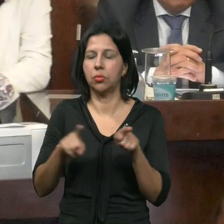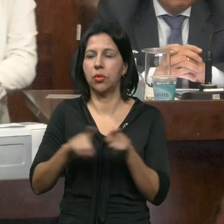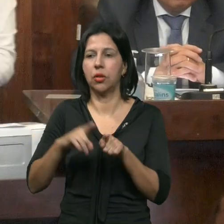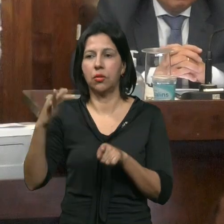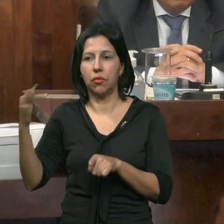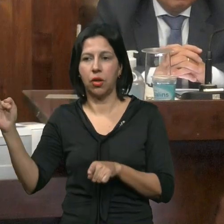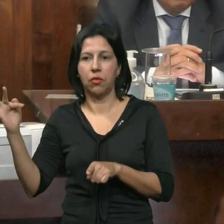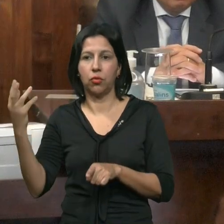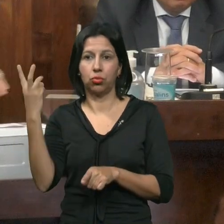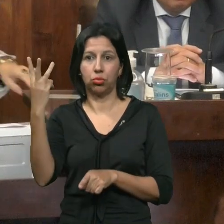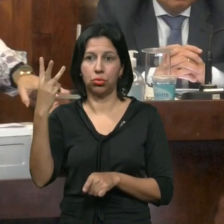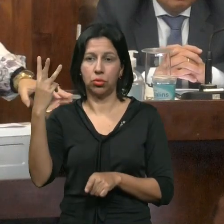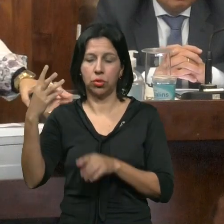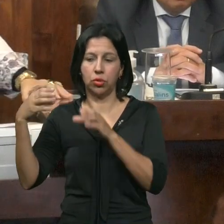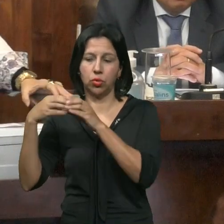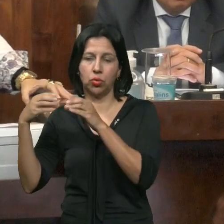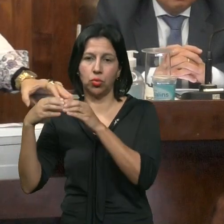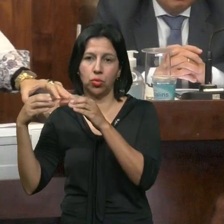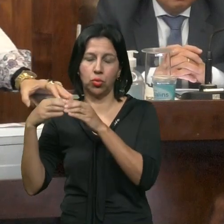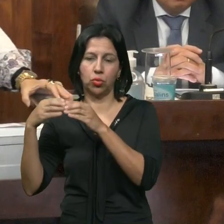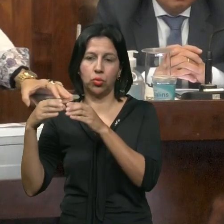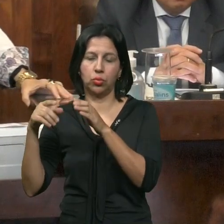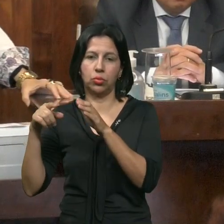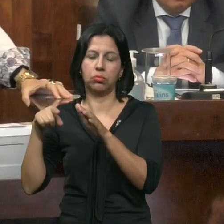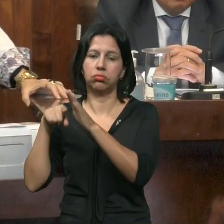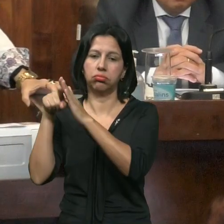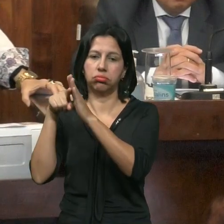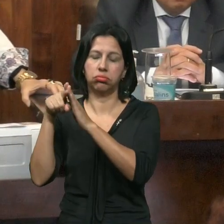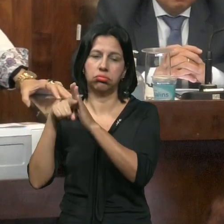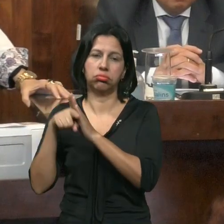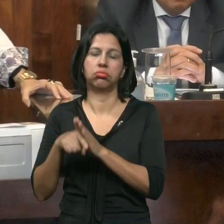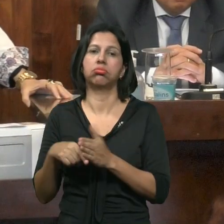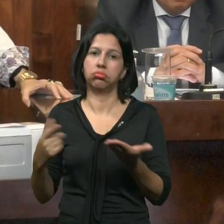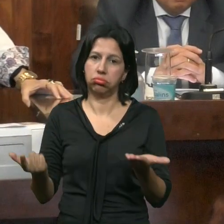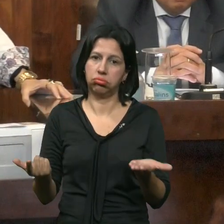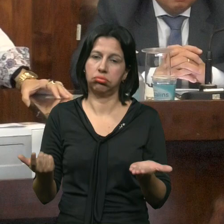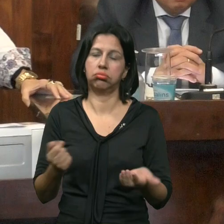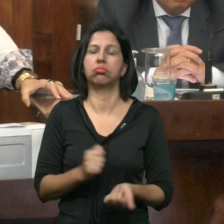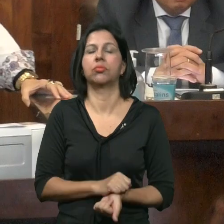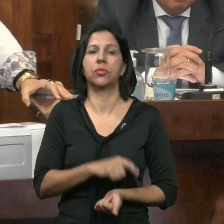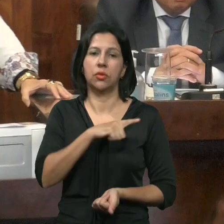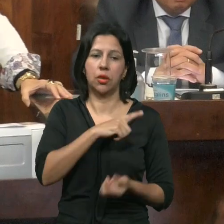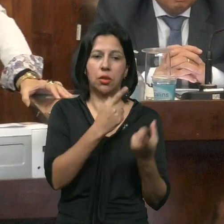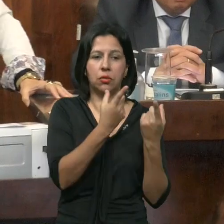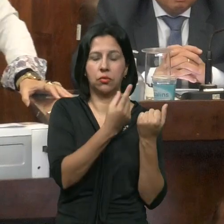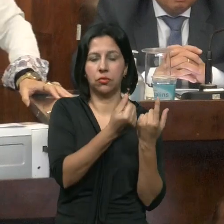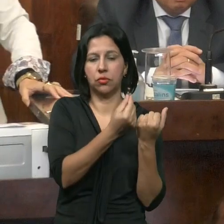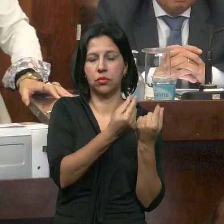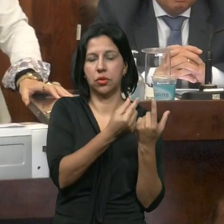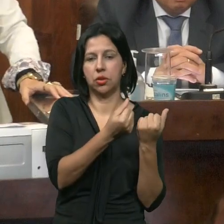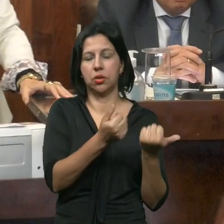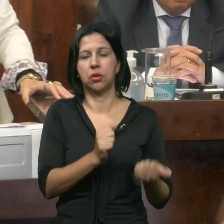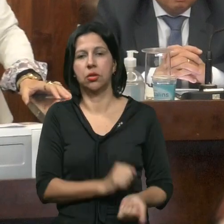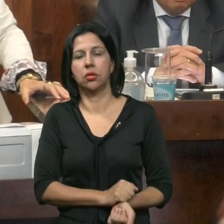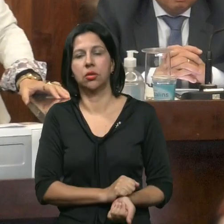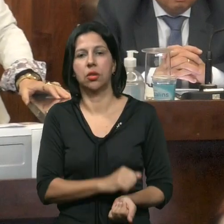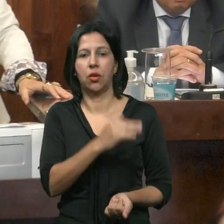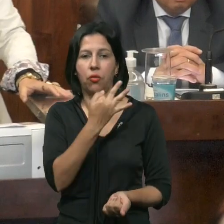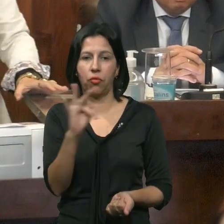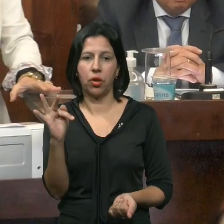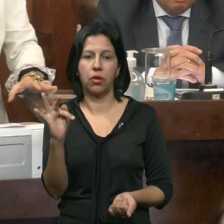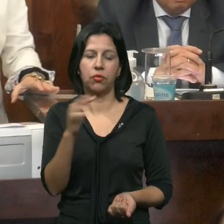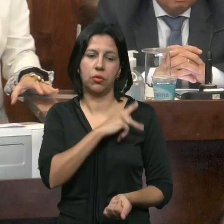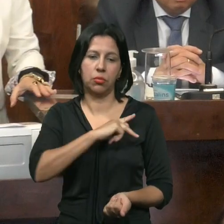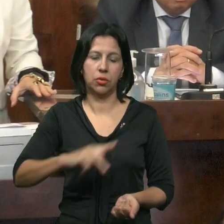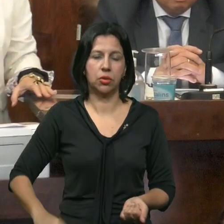E O De Finanças O Vereador Fefe É O Presidente O Vereador Danilo É O Vice